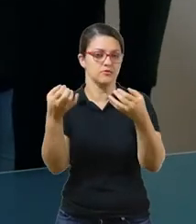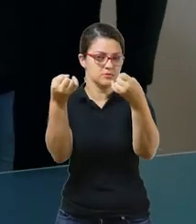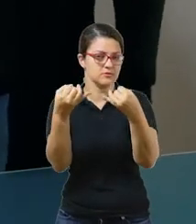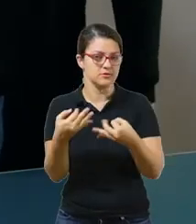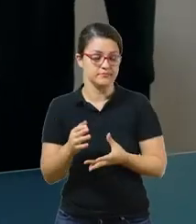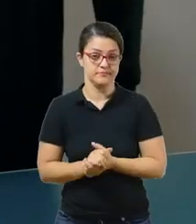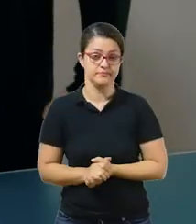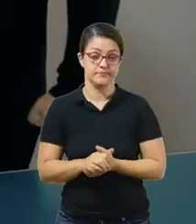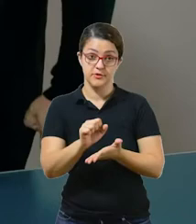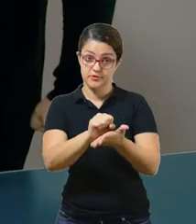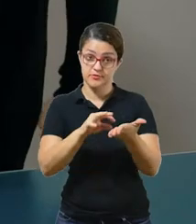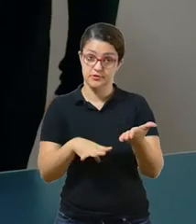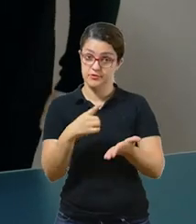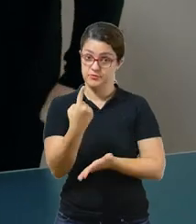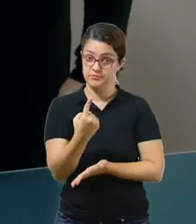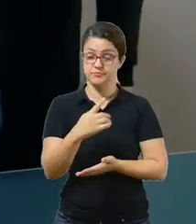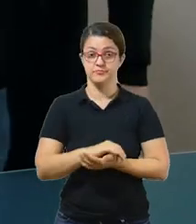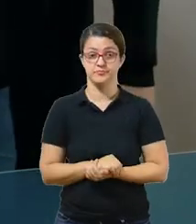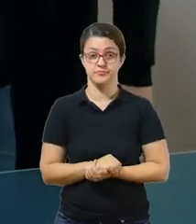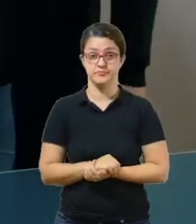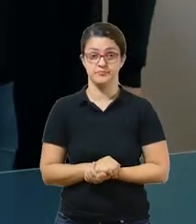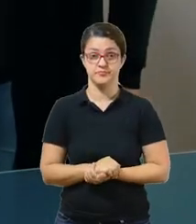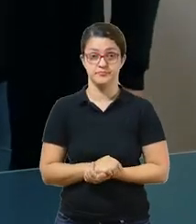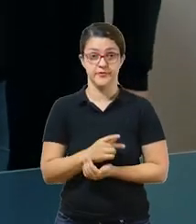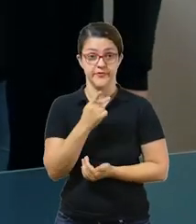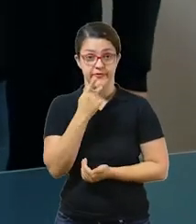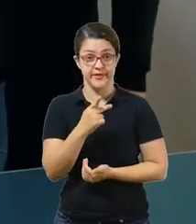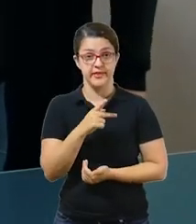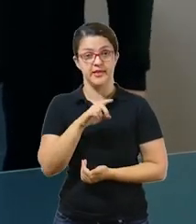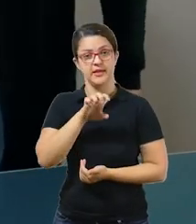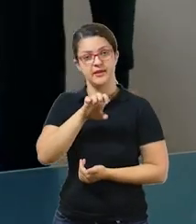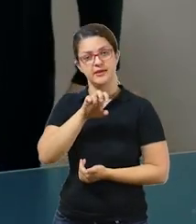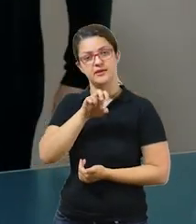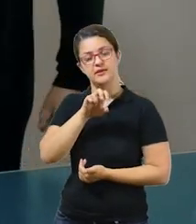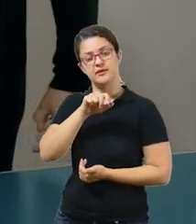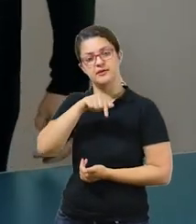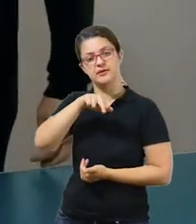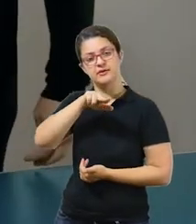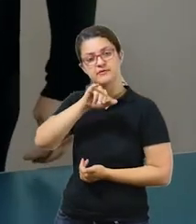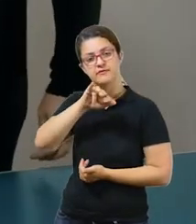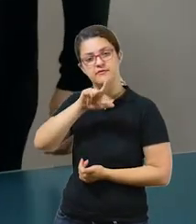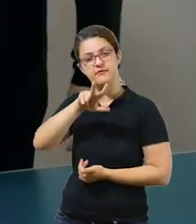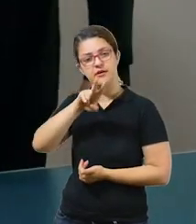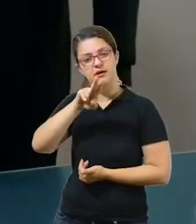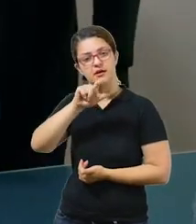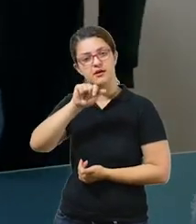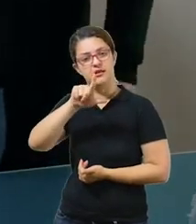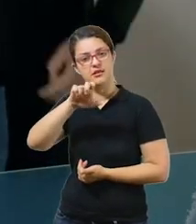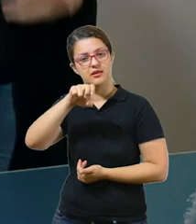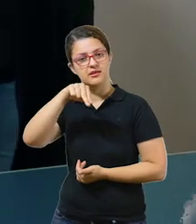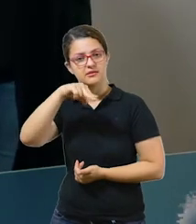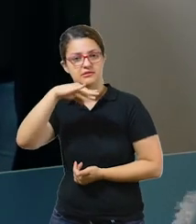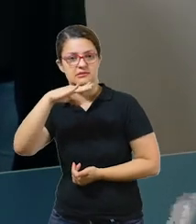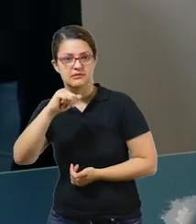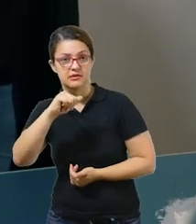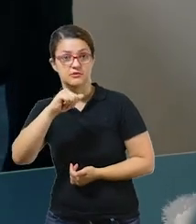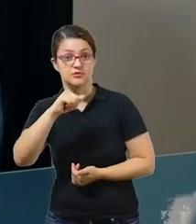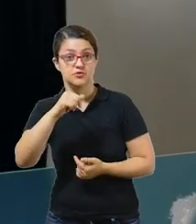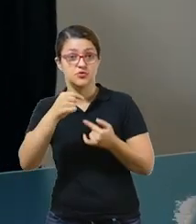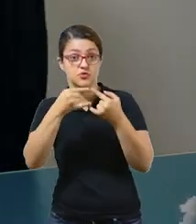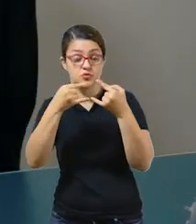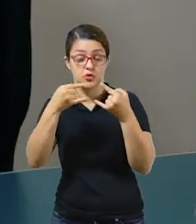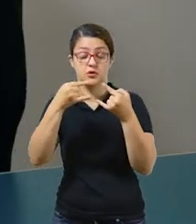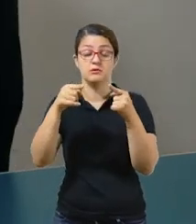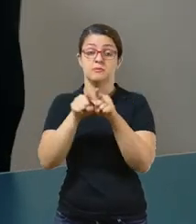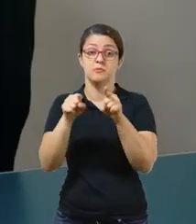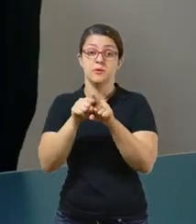Na atividade 1, nós vamos falar de equivalências entre notas e moedas. Usando essa ideia, a